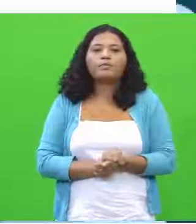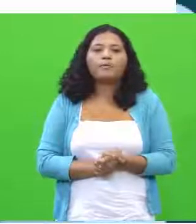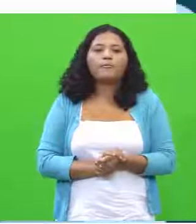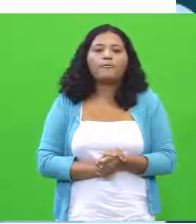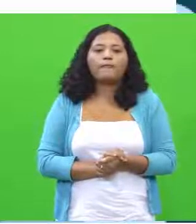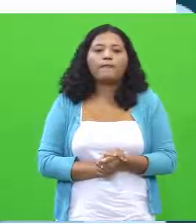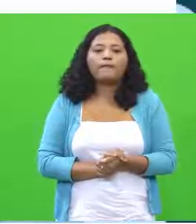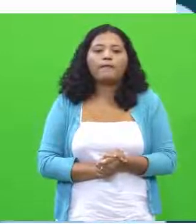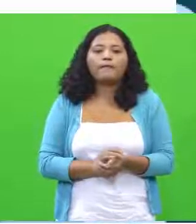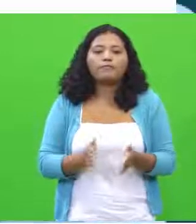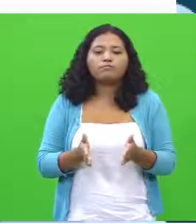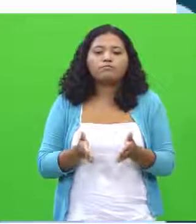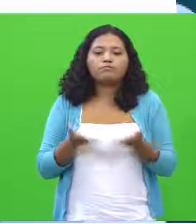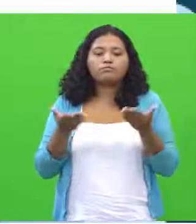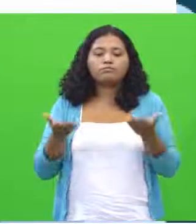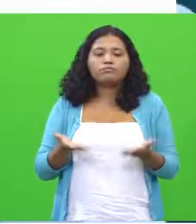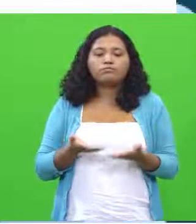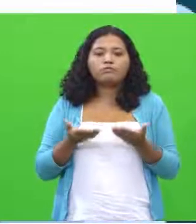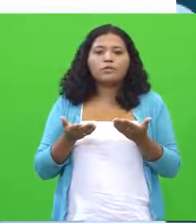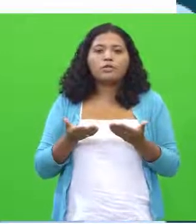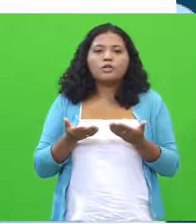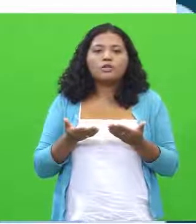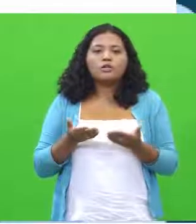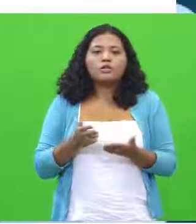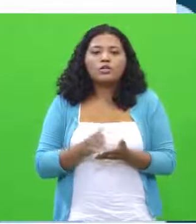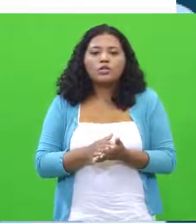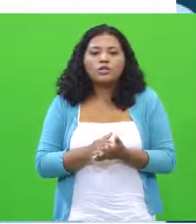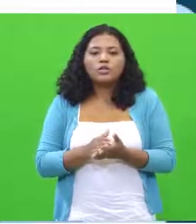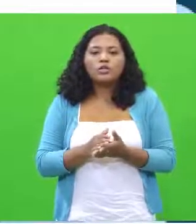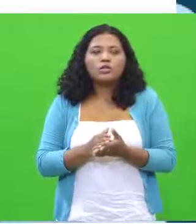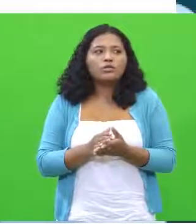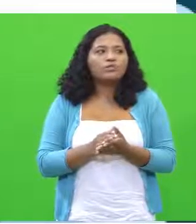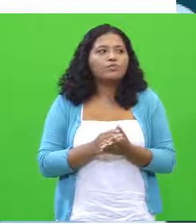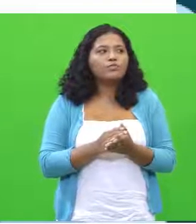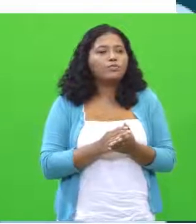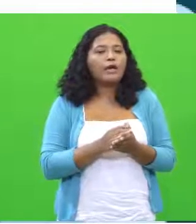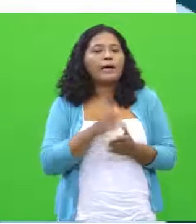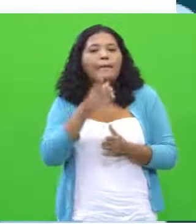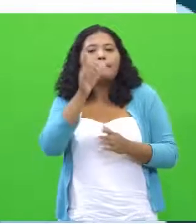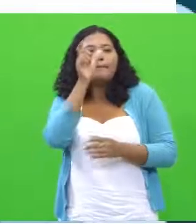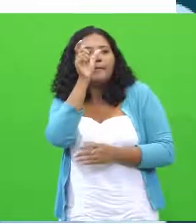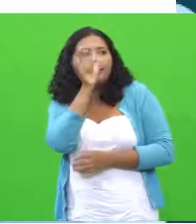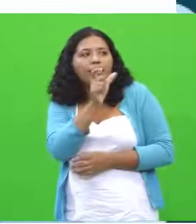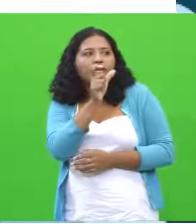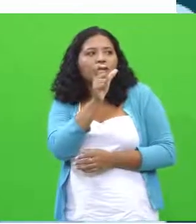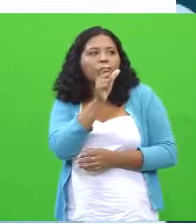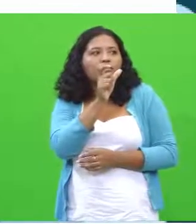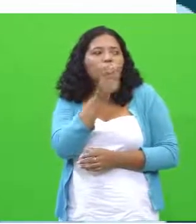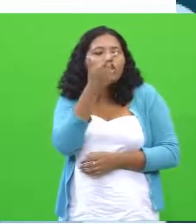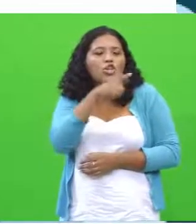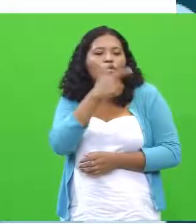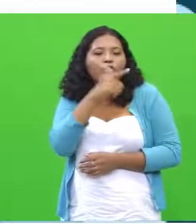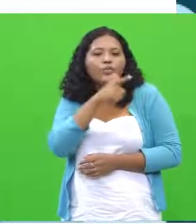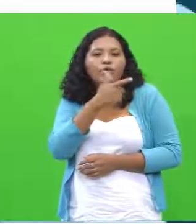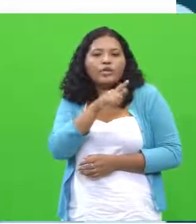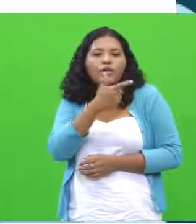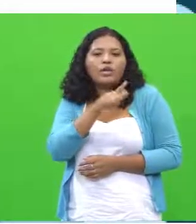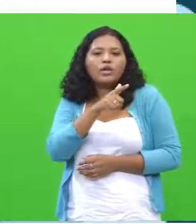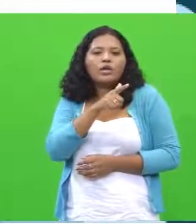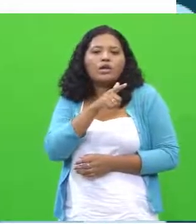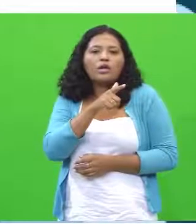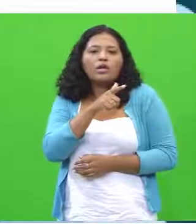estar equivale a não ter uma identidade. Olha aí uma palavra-chave. Não ter uma